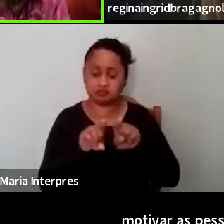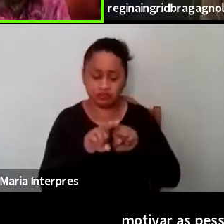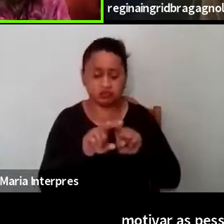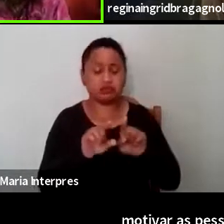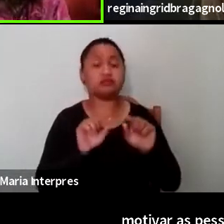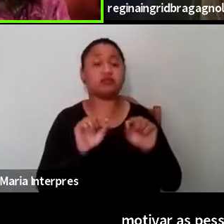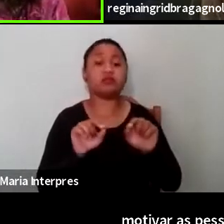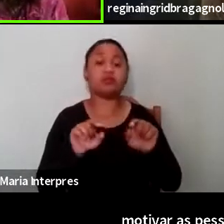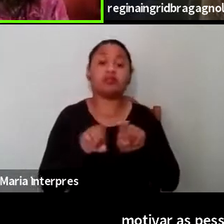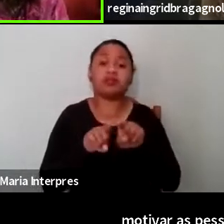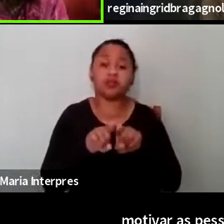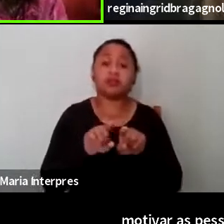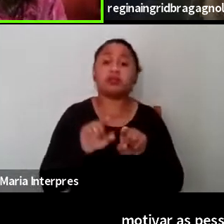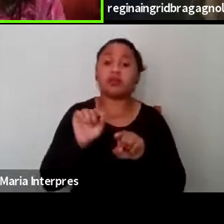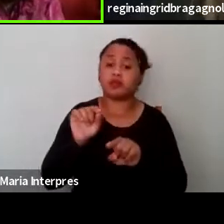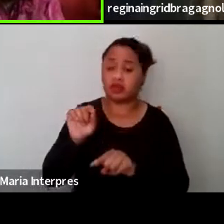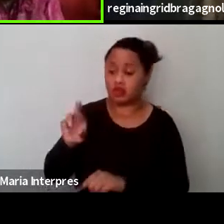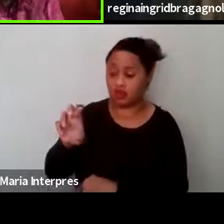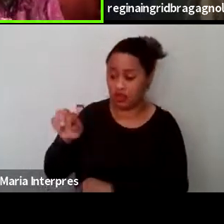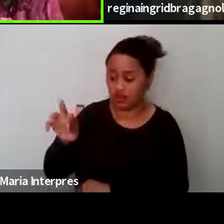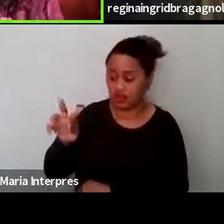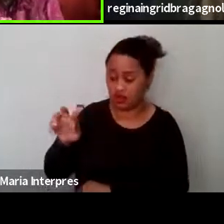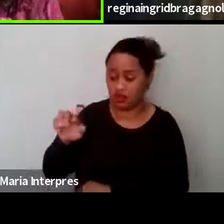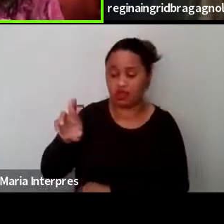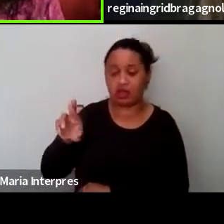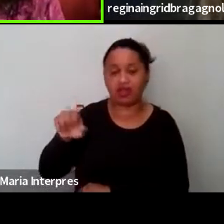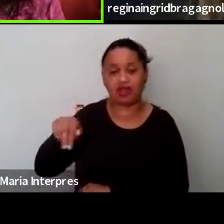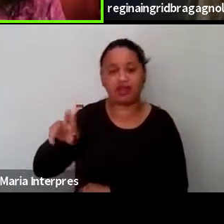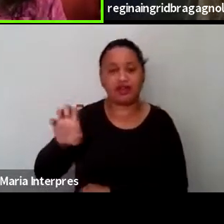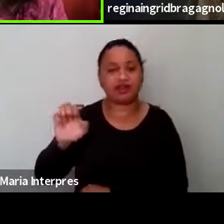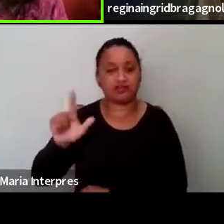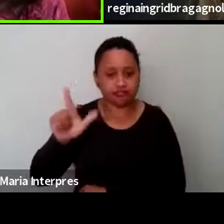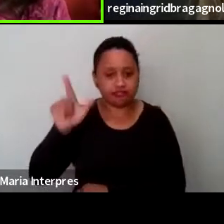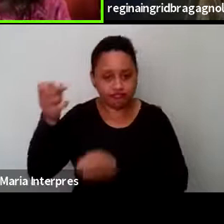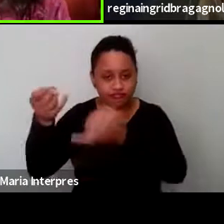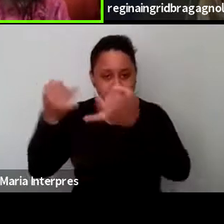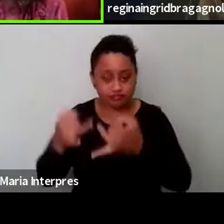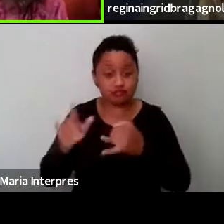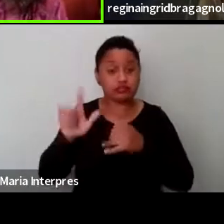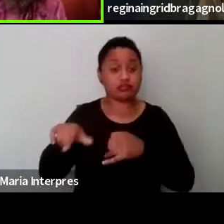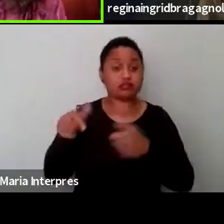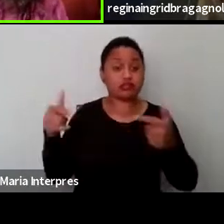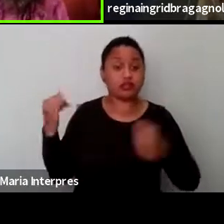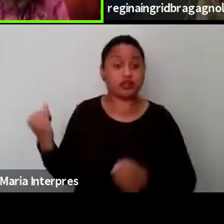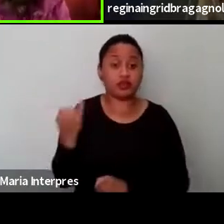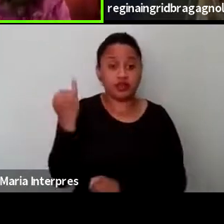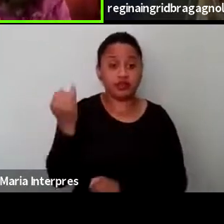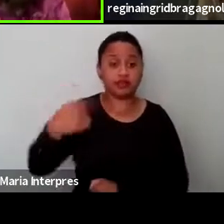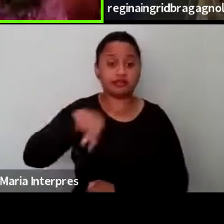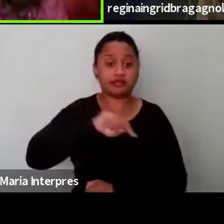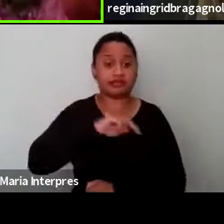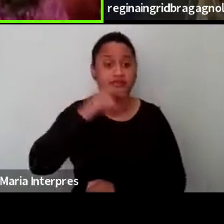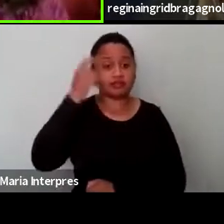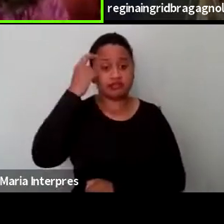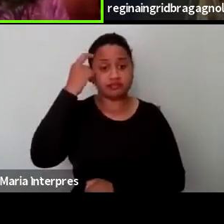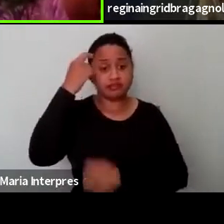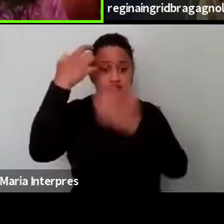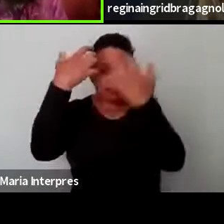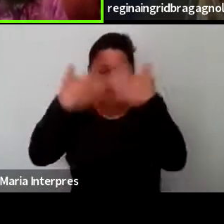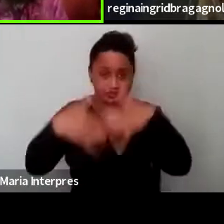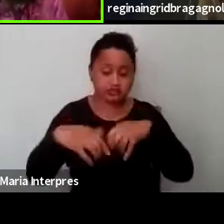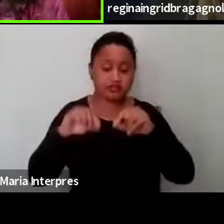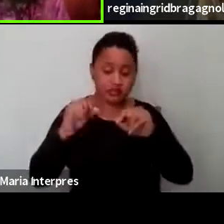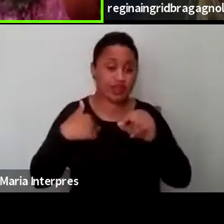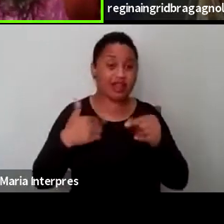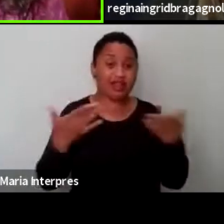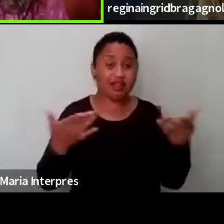pontuar essa questão que a Raquel traz como muito fundamental para a gente pensar a dificuldade que a